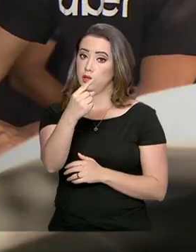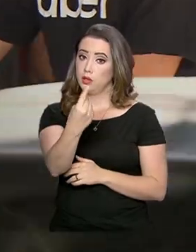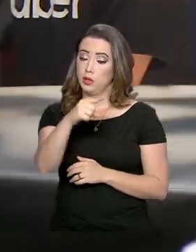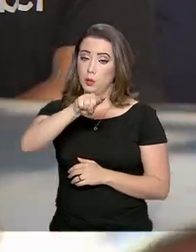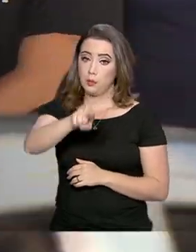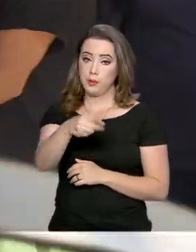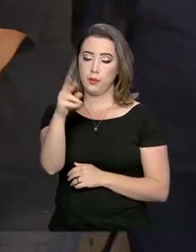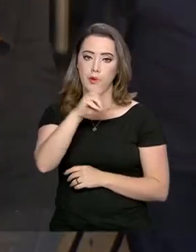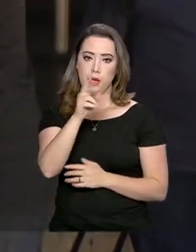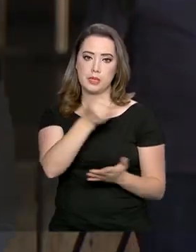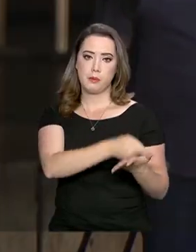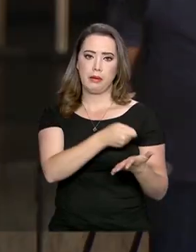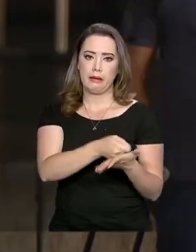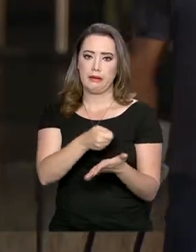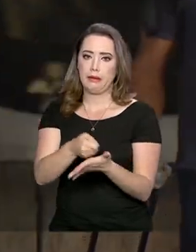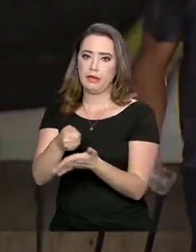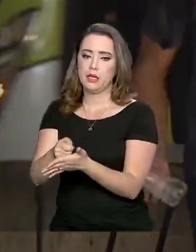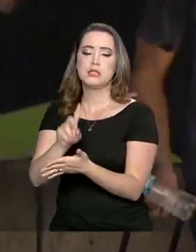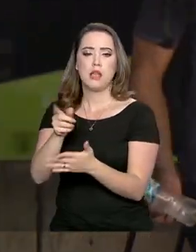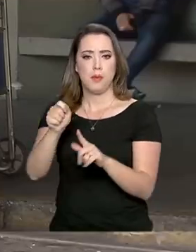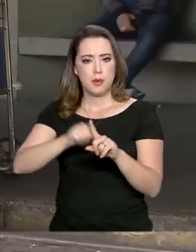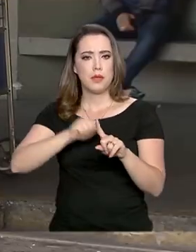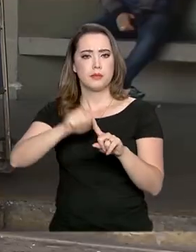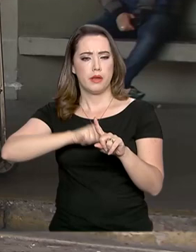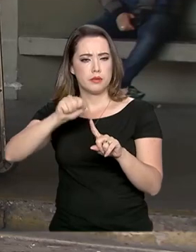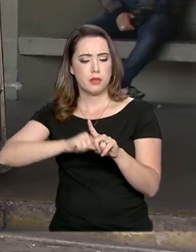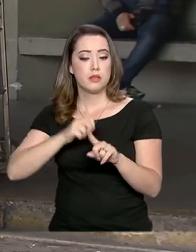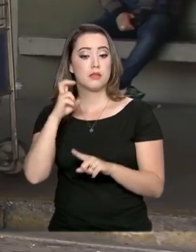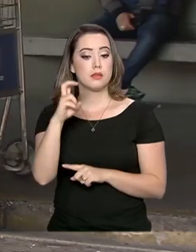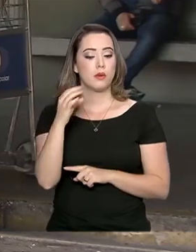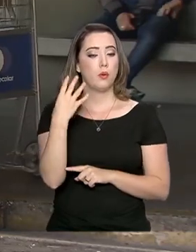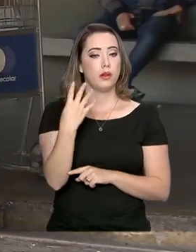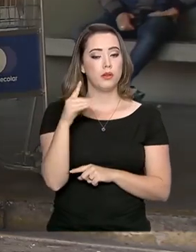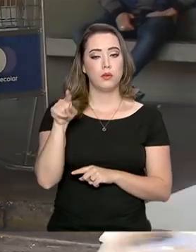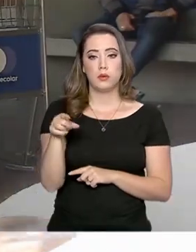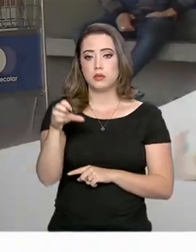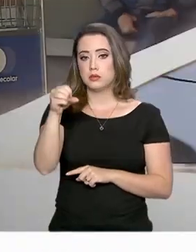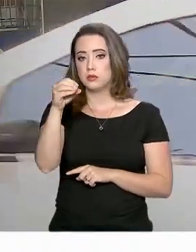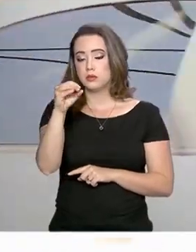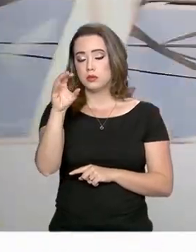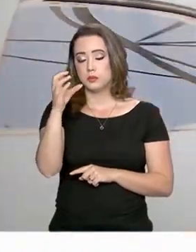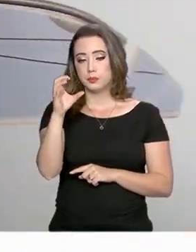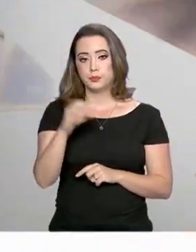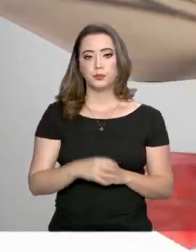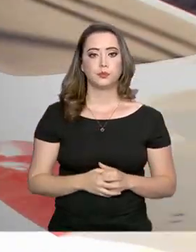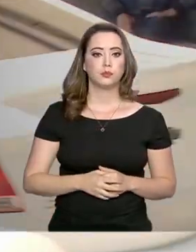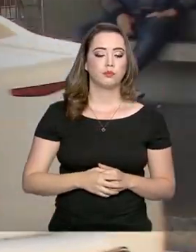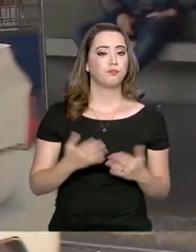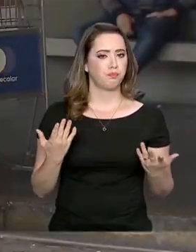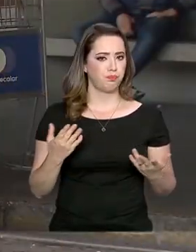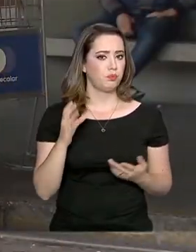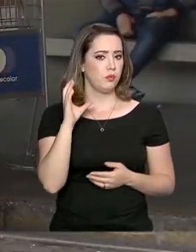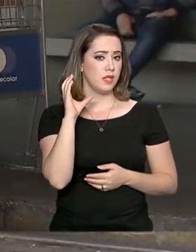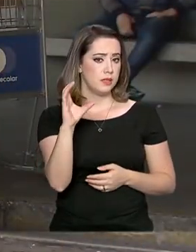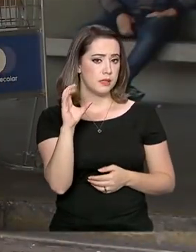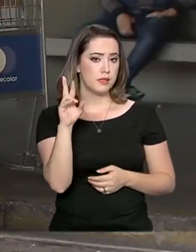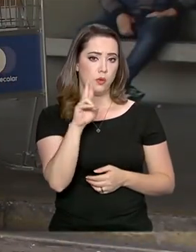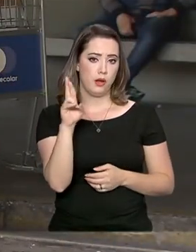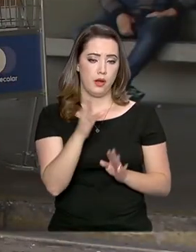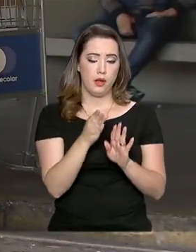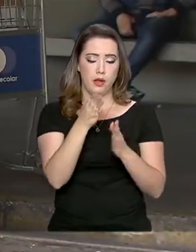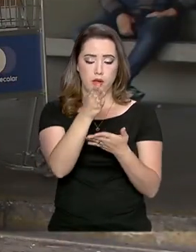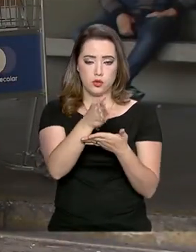fazer pagamentos mensais fixos no valor de R$ 54,90. R$ 5 são